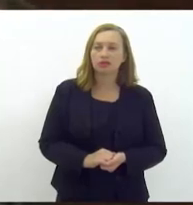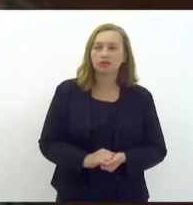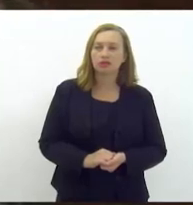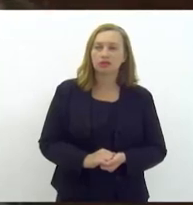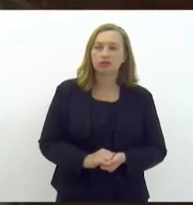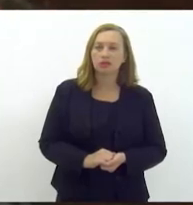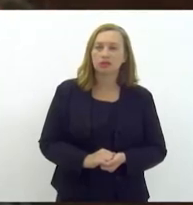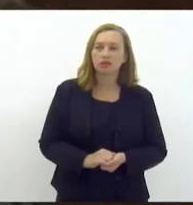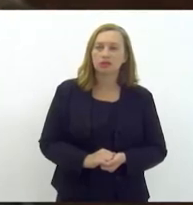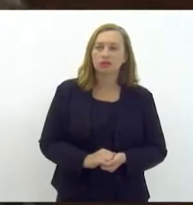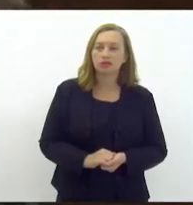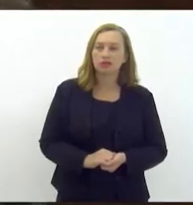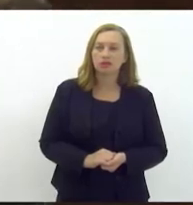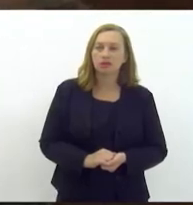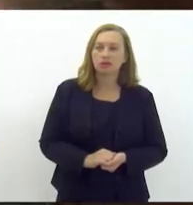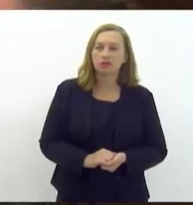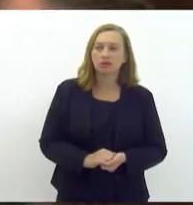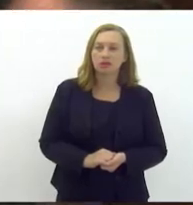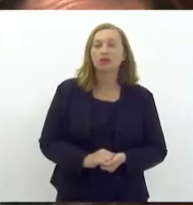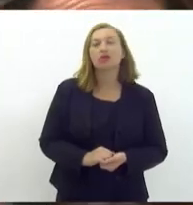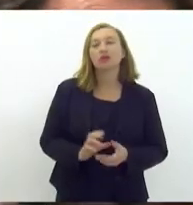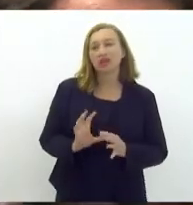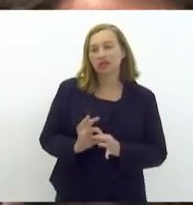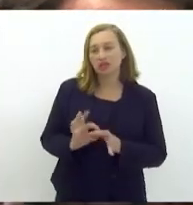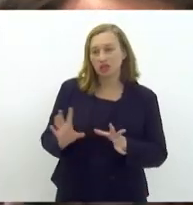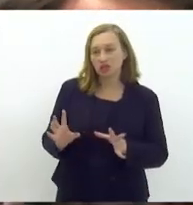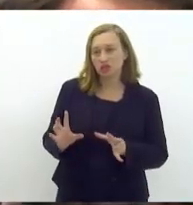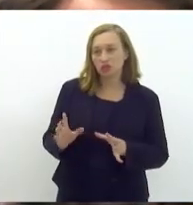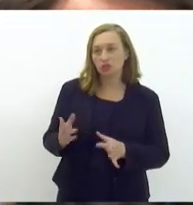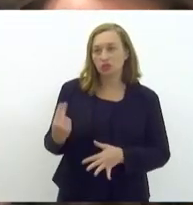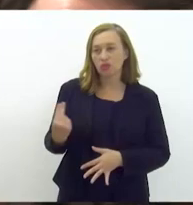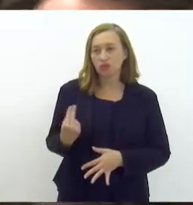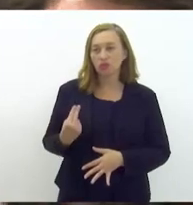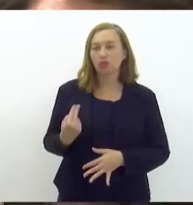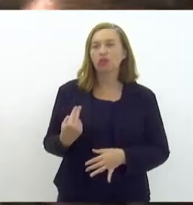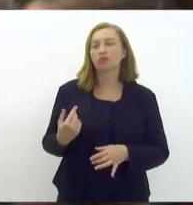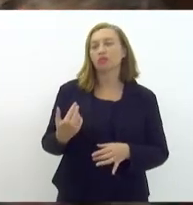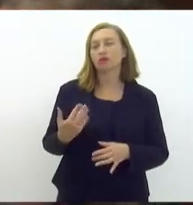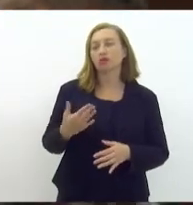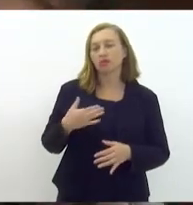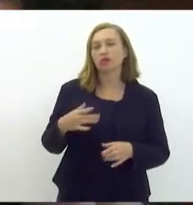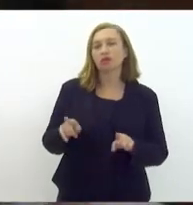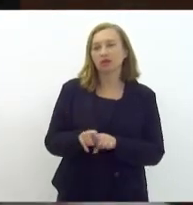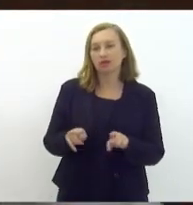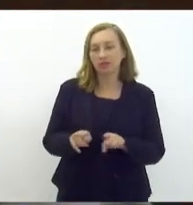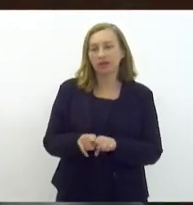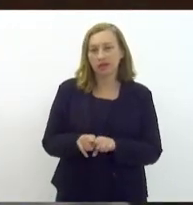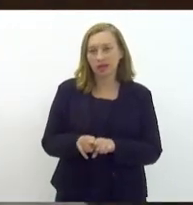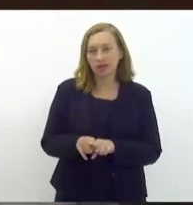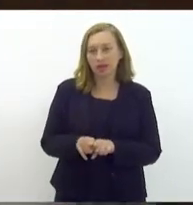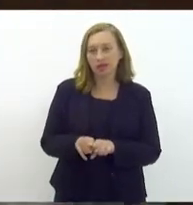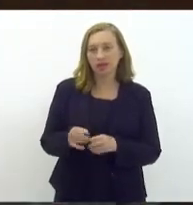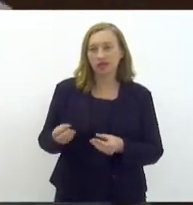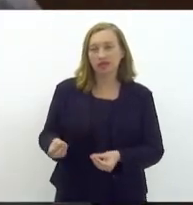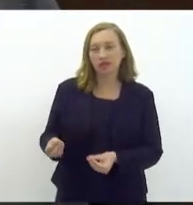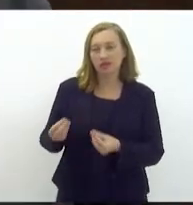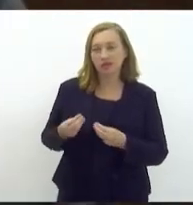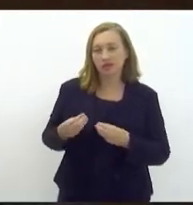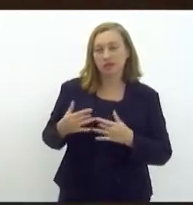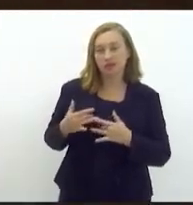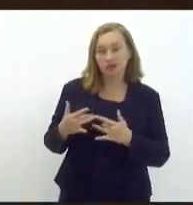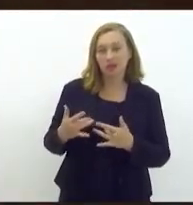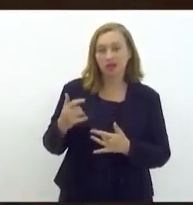ele me concedeu lá atrás coautoria e ele decidiu dar coautoria solitariamente ao